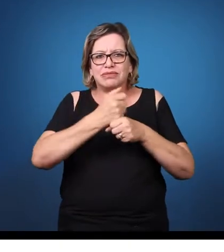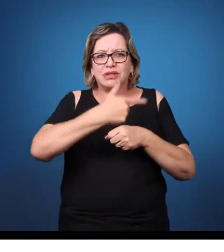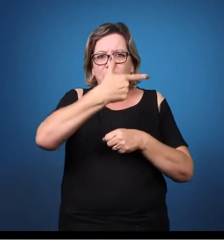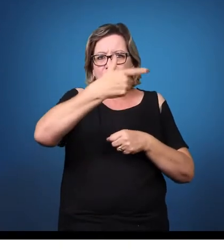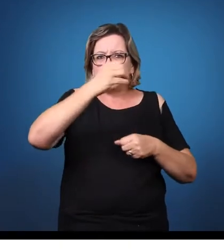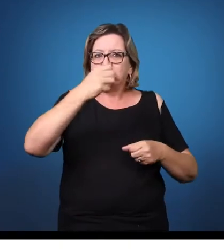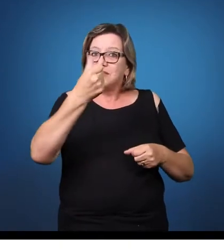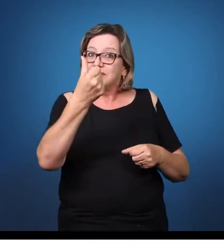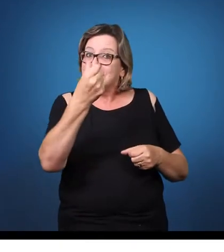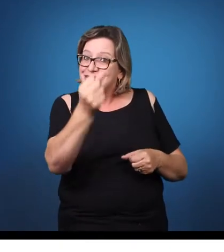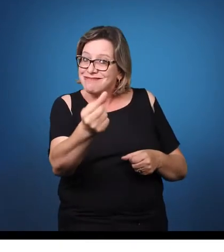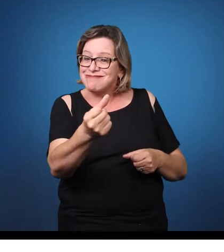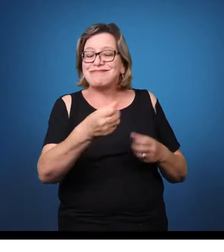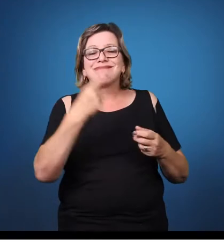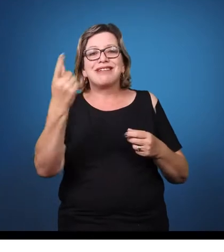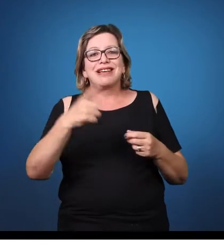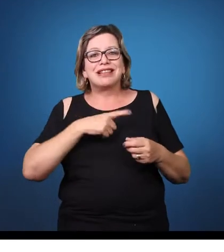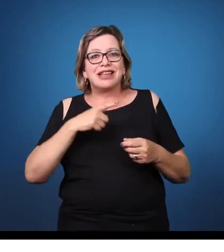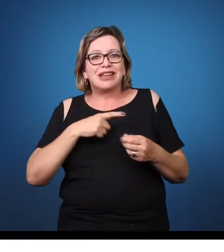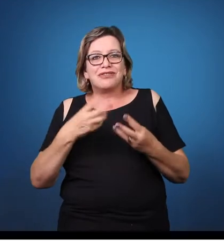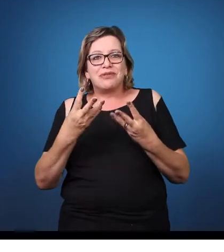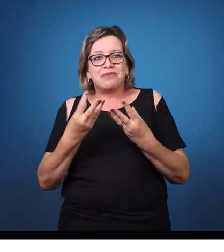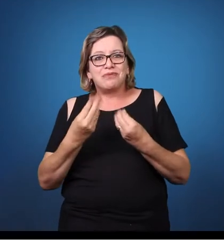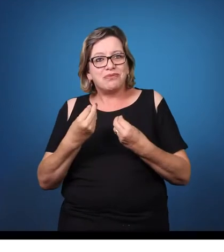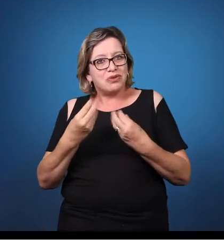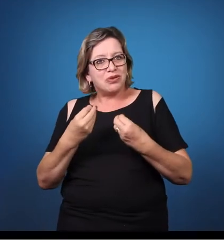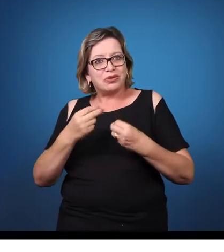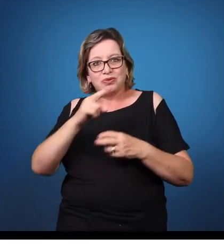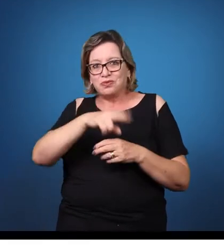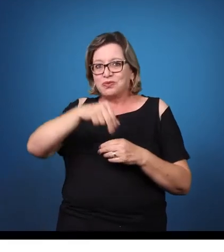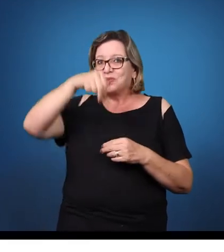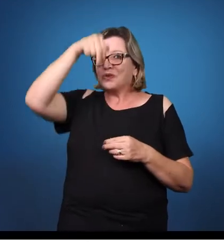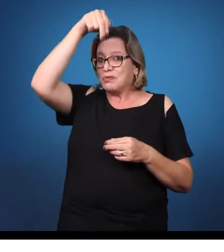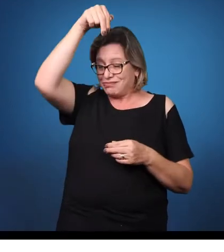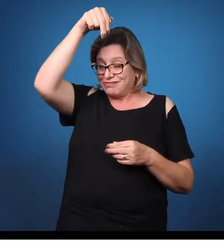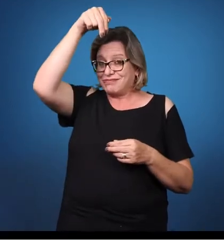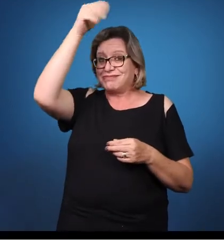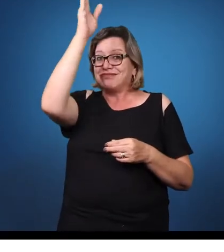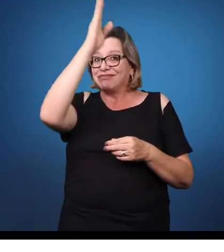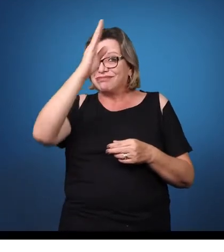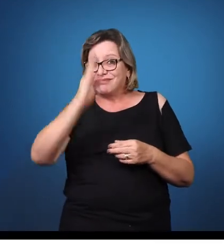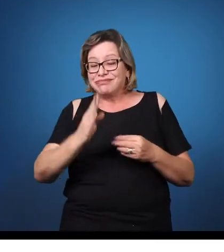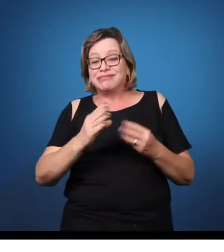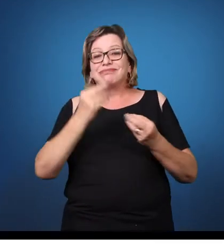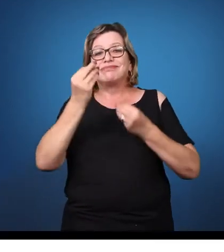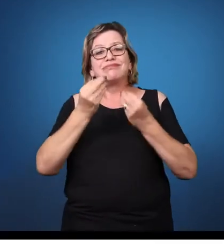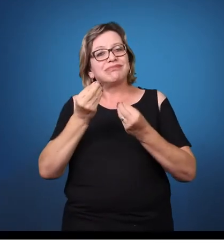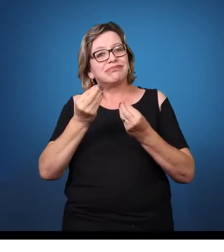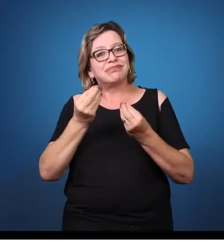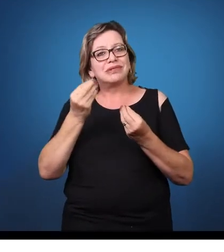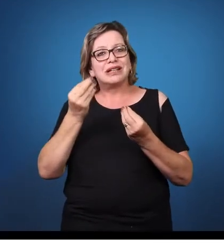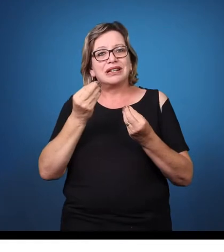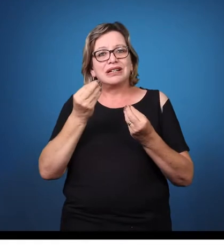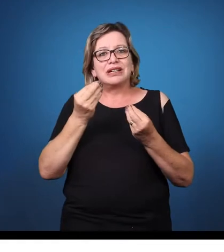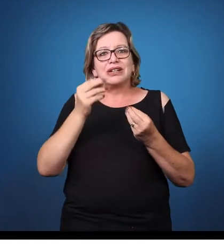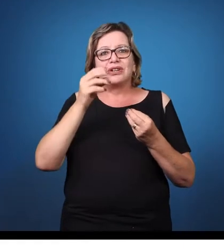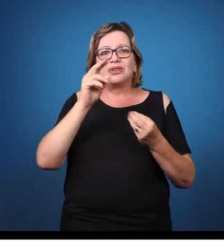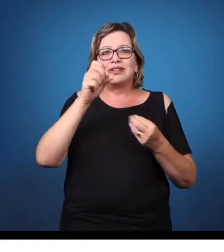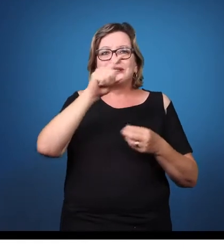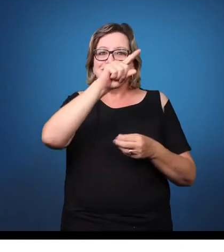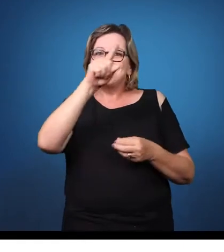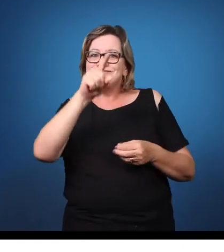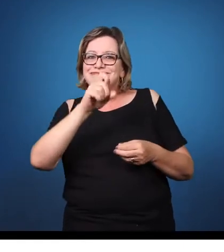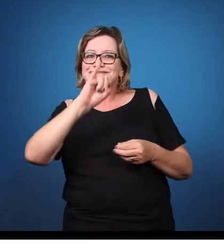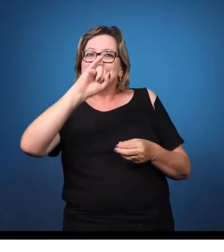o Zika afetou muito crianças causando microcefalia. E uma das características da microcefalia